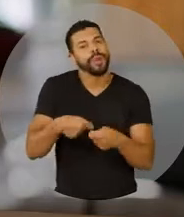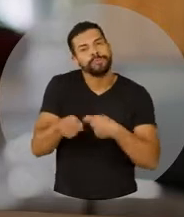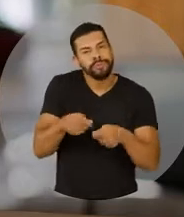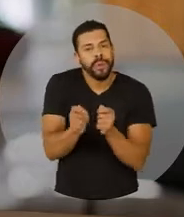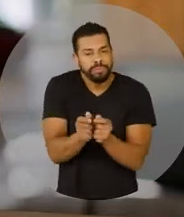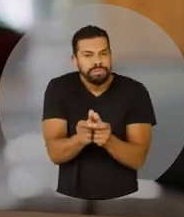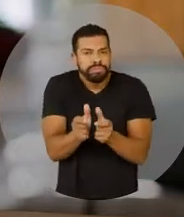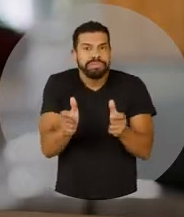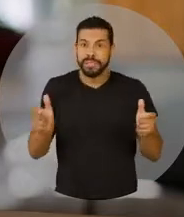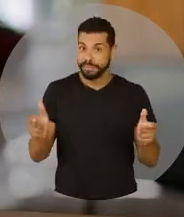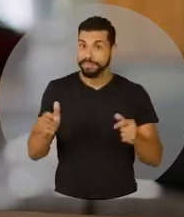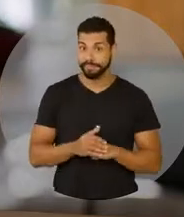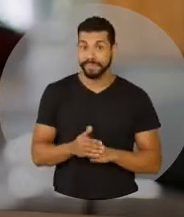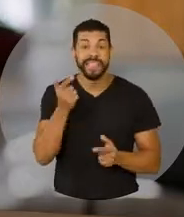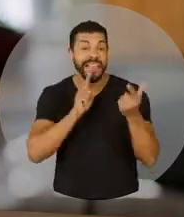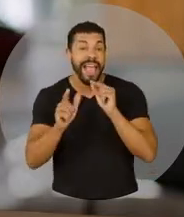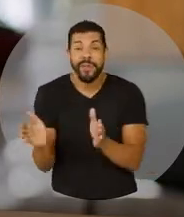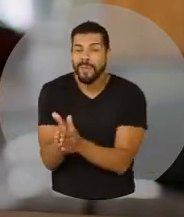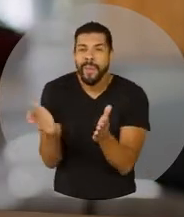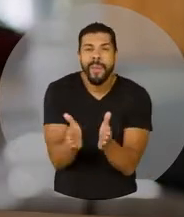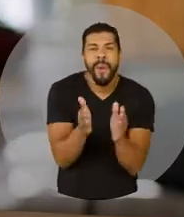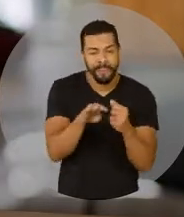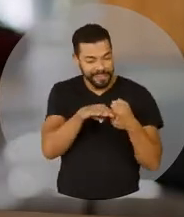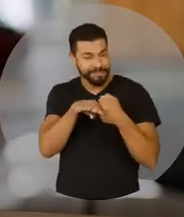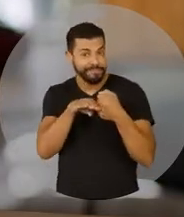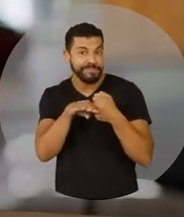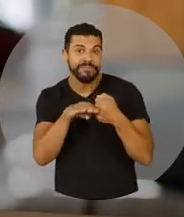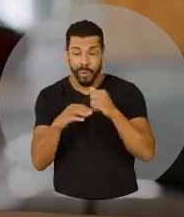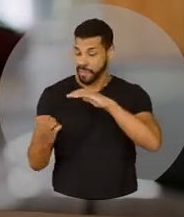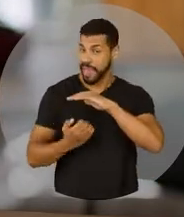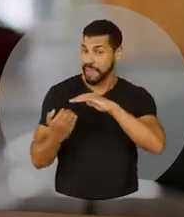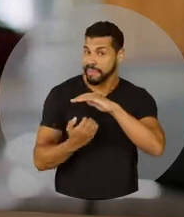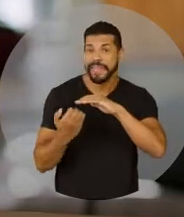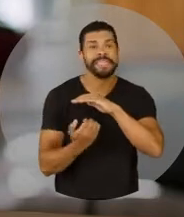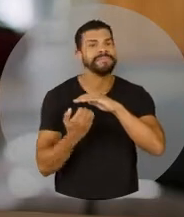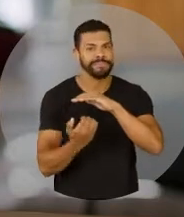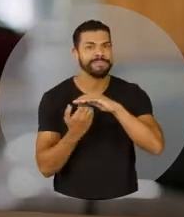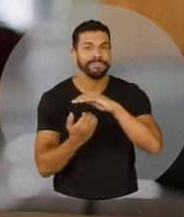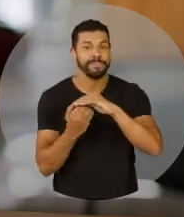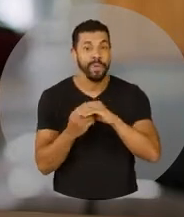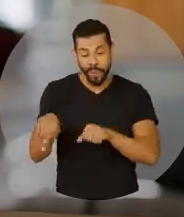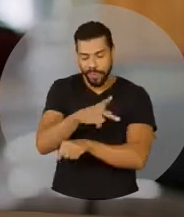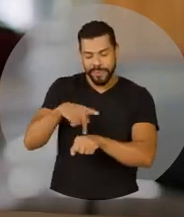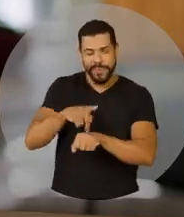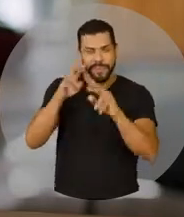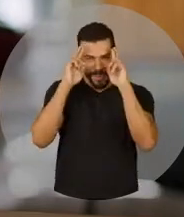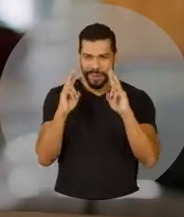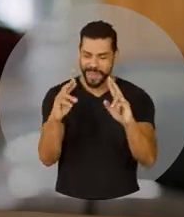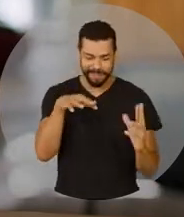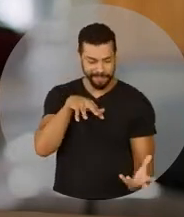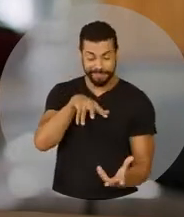e a economia em crescimento. Ganharam os pobres, ganhou a classe média, os empresários e o país conquistou o